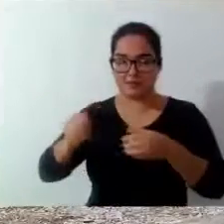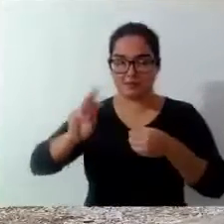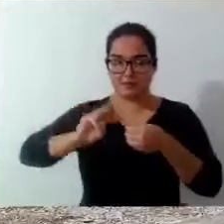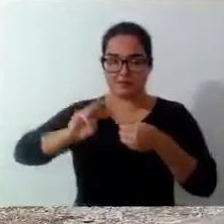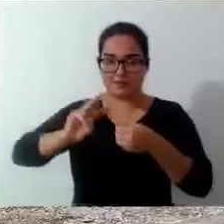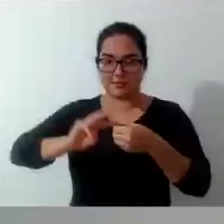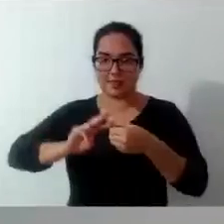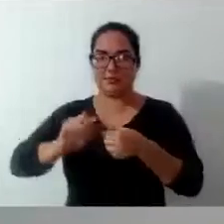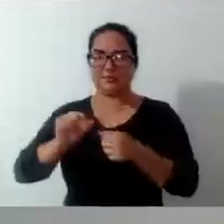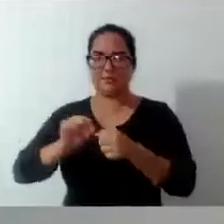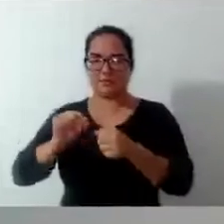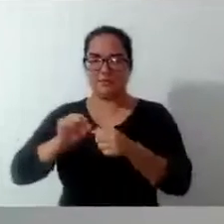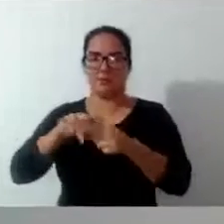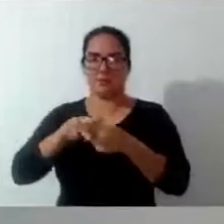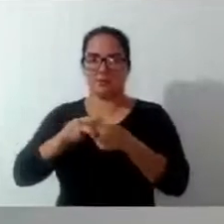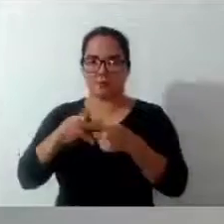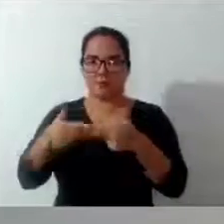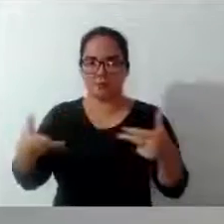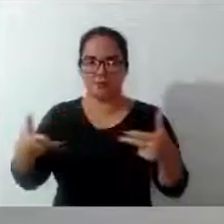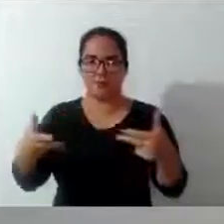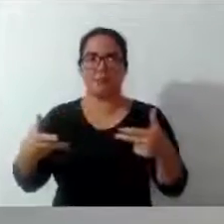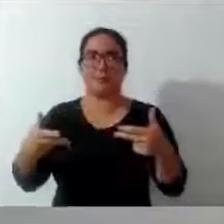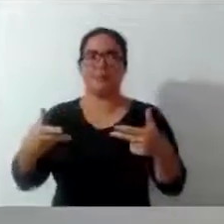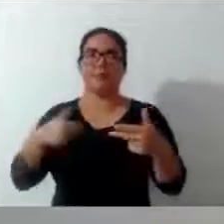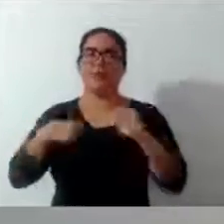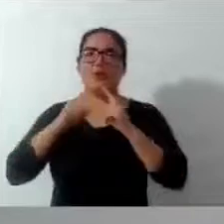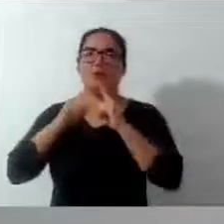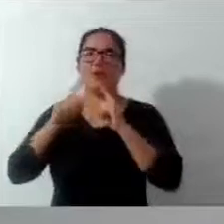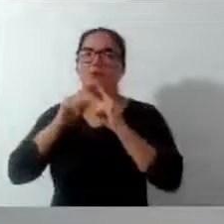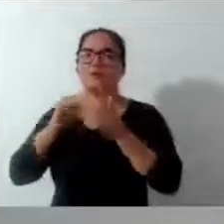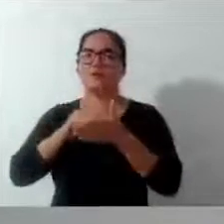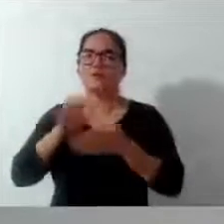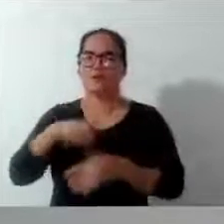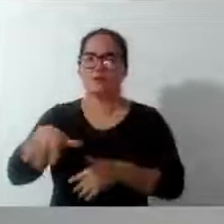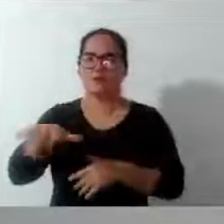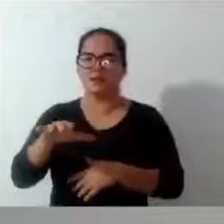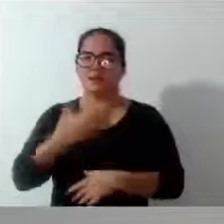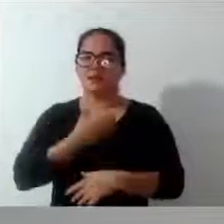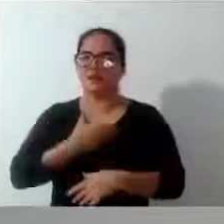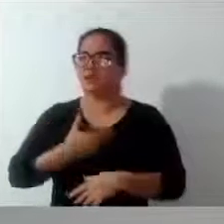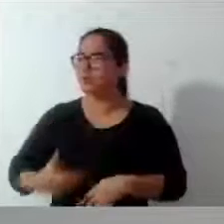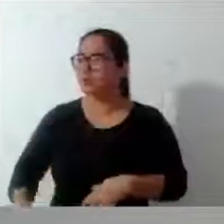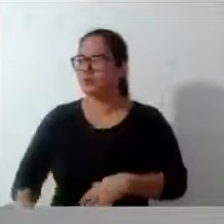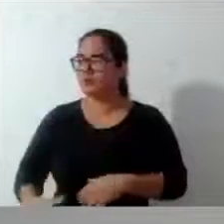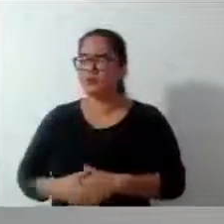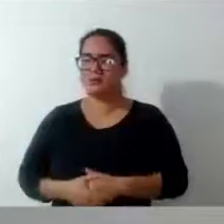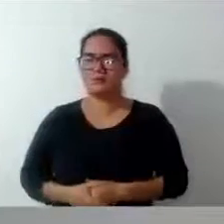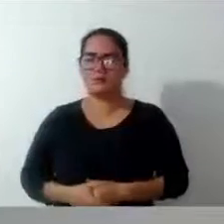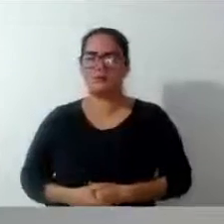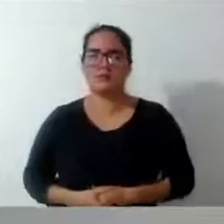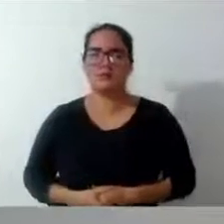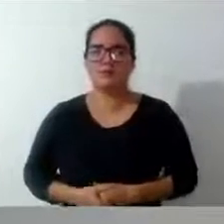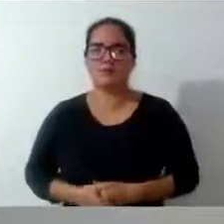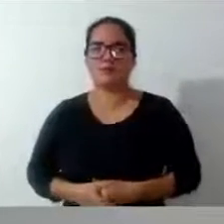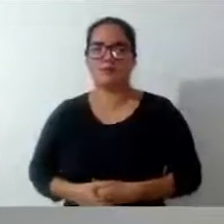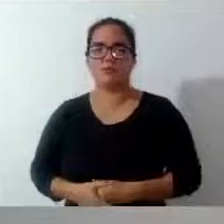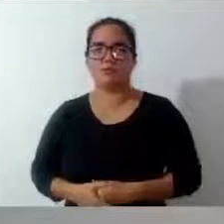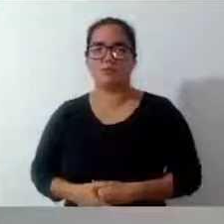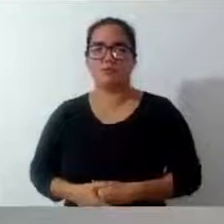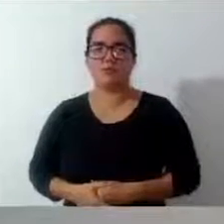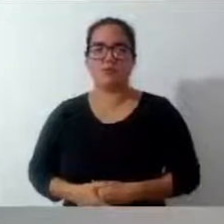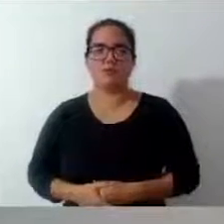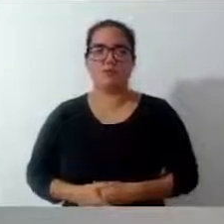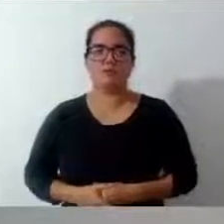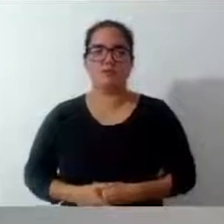manutenção. Até que era aqui cobrado nosso secretário de governo, eu levei, do dia 26, foi entregue um